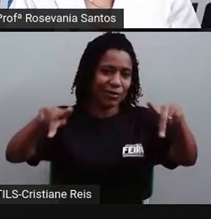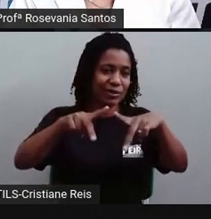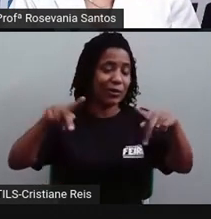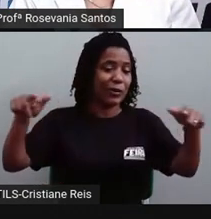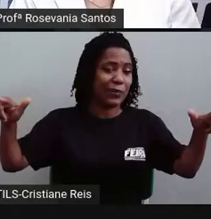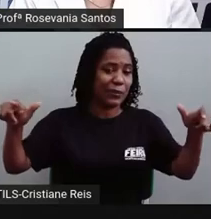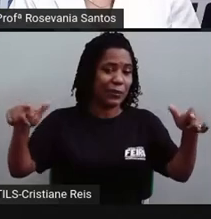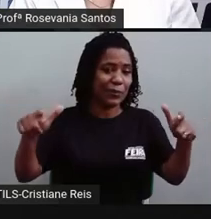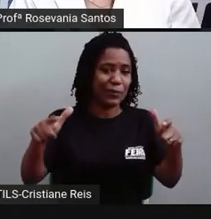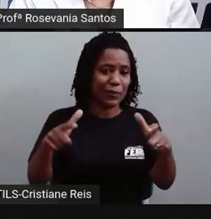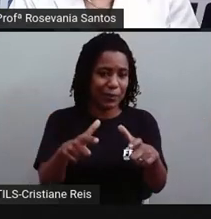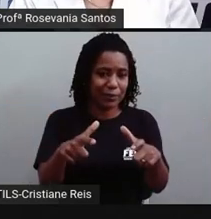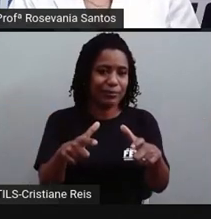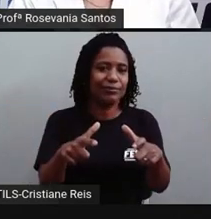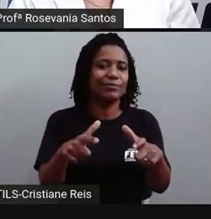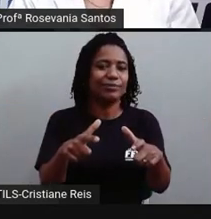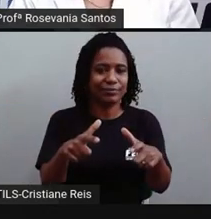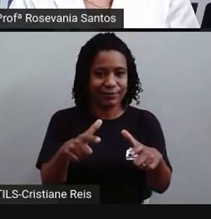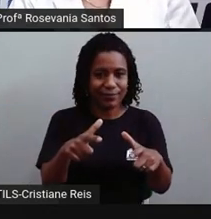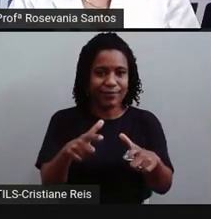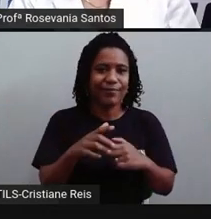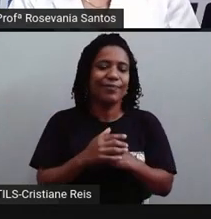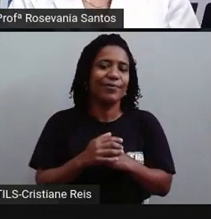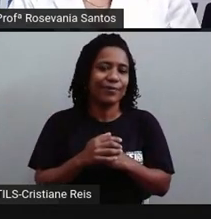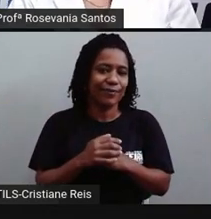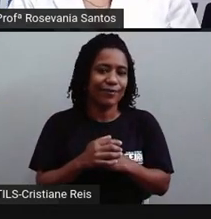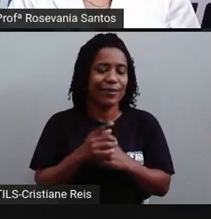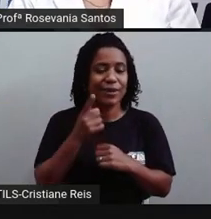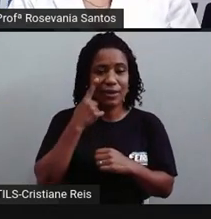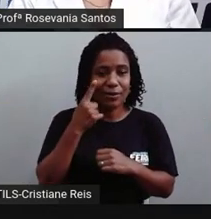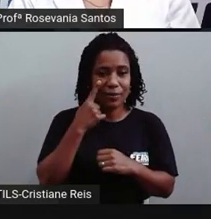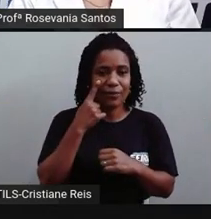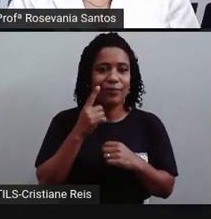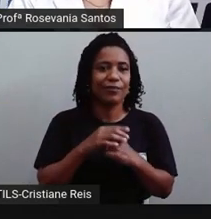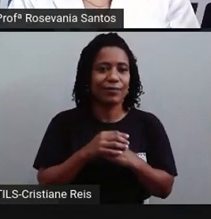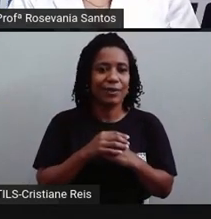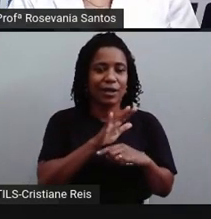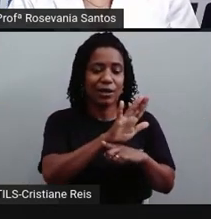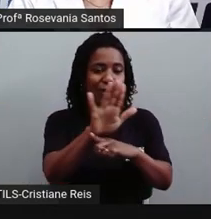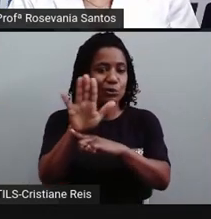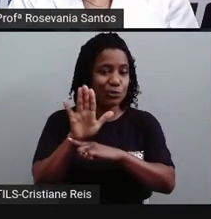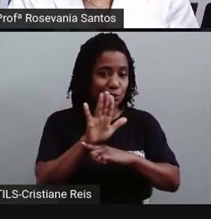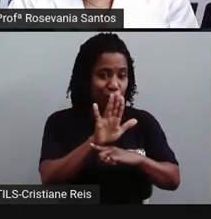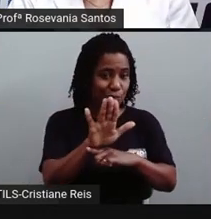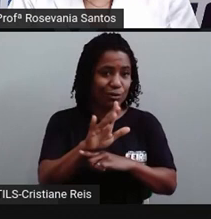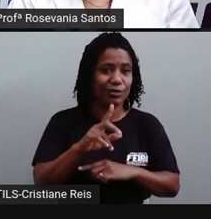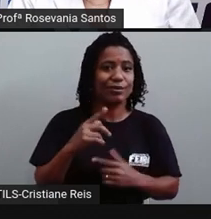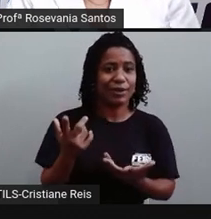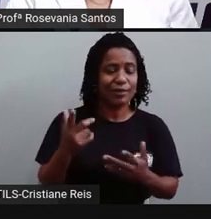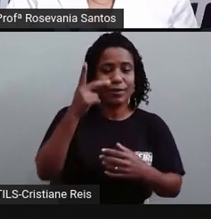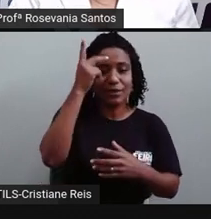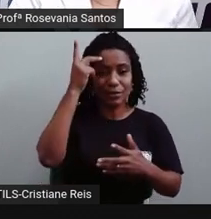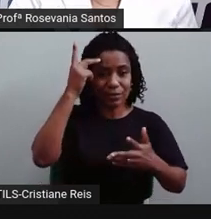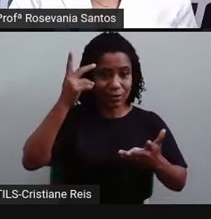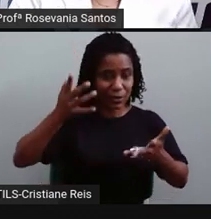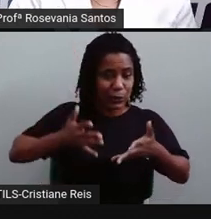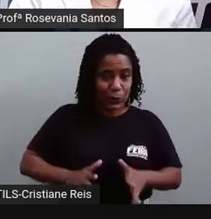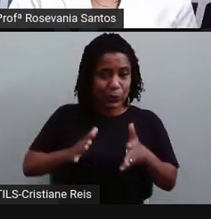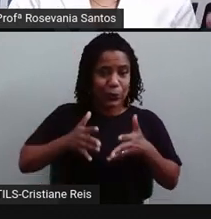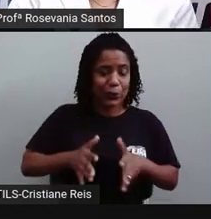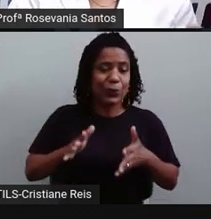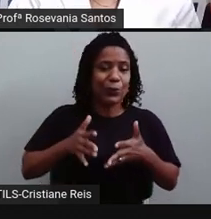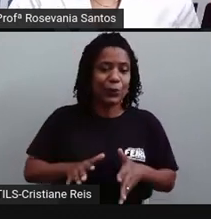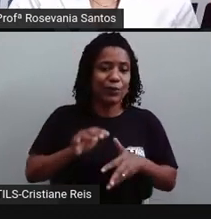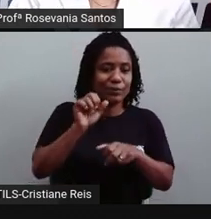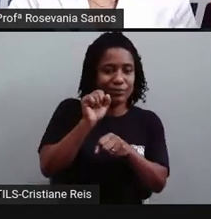isso ajudou muito o que a gente tivesse, né, um controle maior na natalidade. Mas a Pró está falando o tempo todo